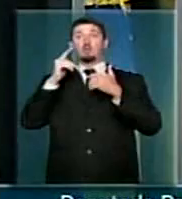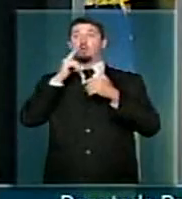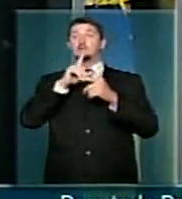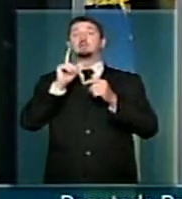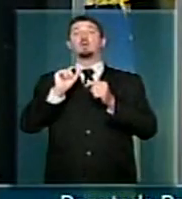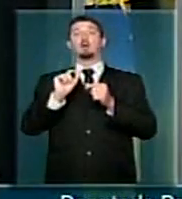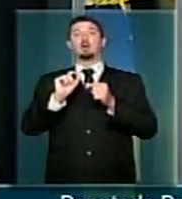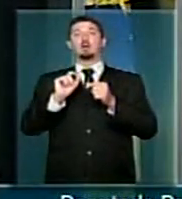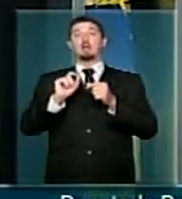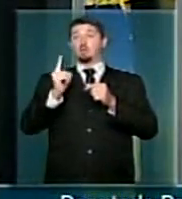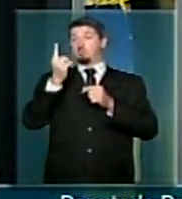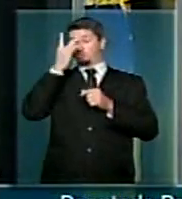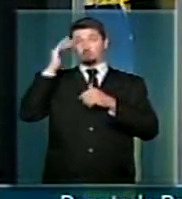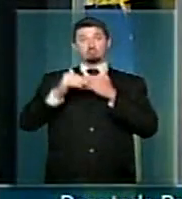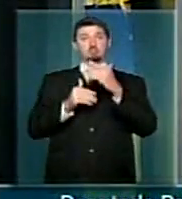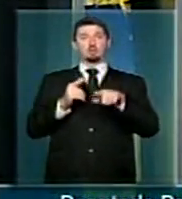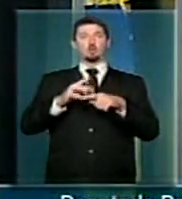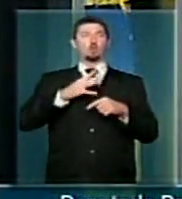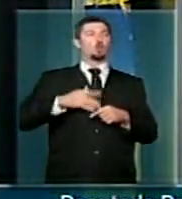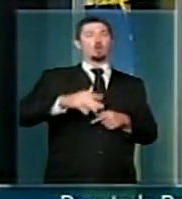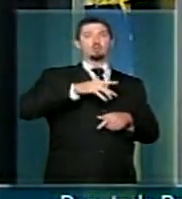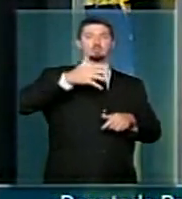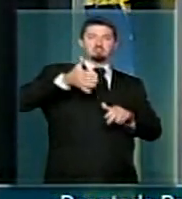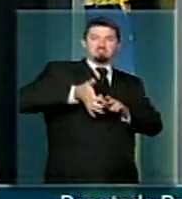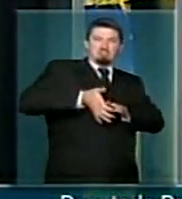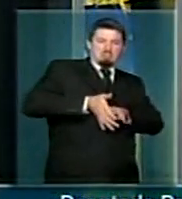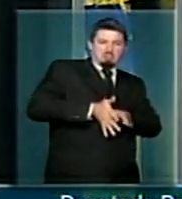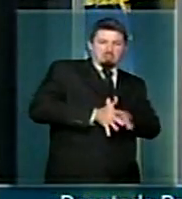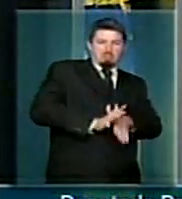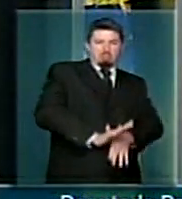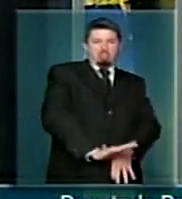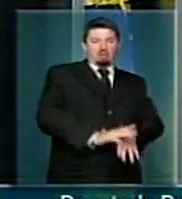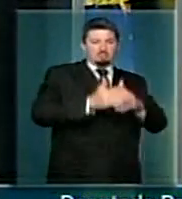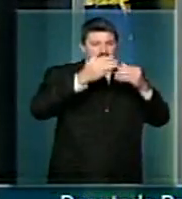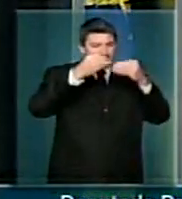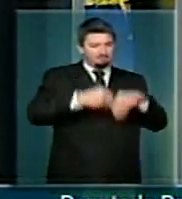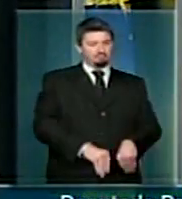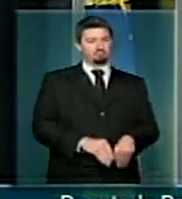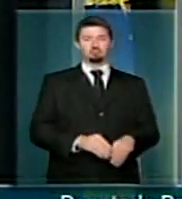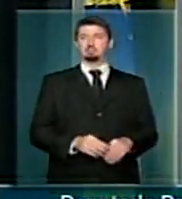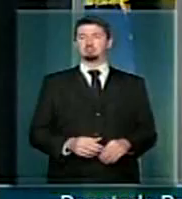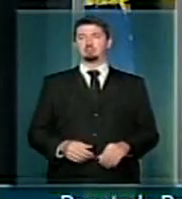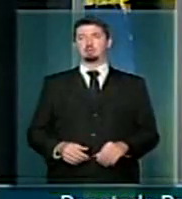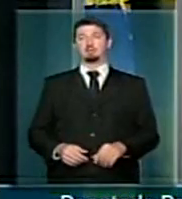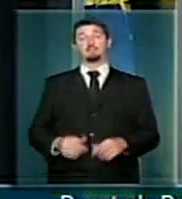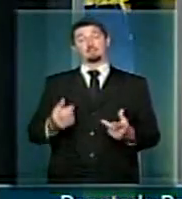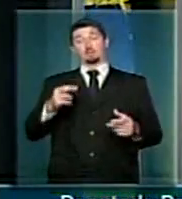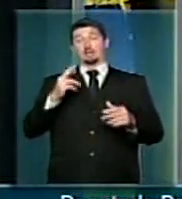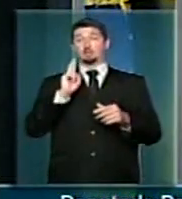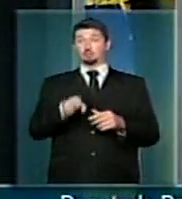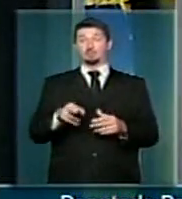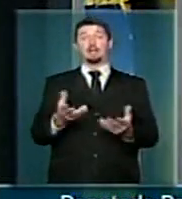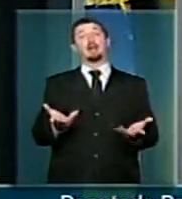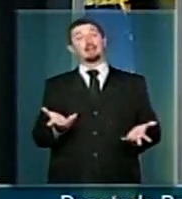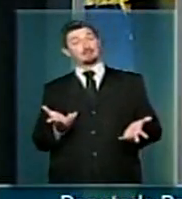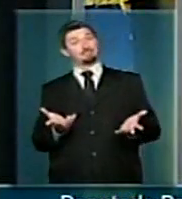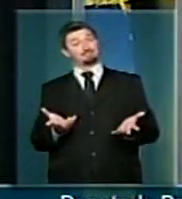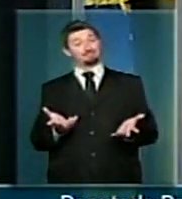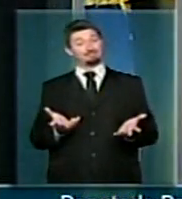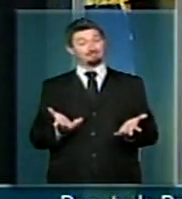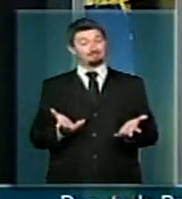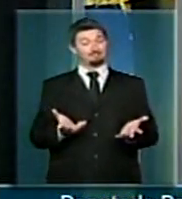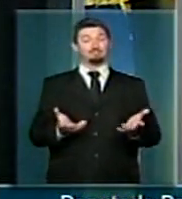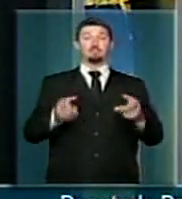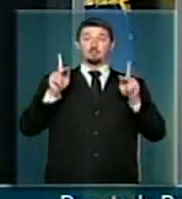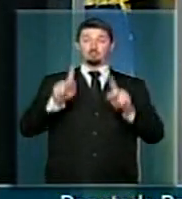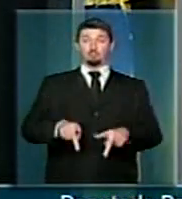esse crime contra a nação brasileira. E no resultado disso, nossa